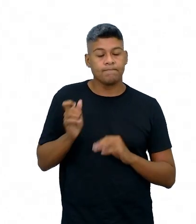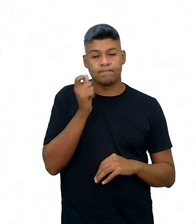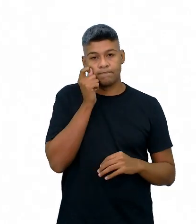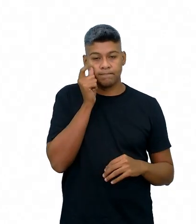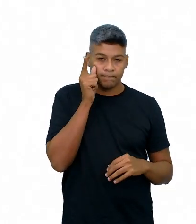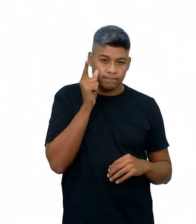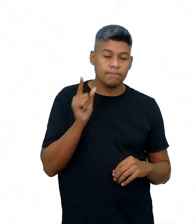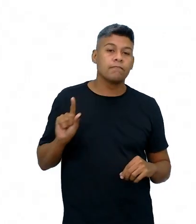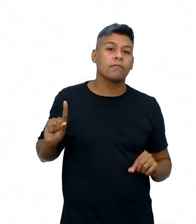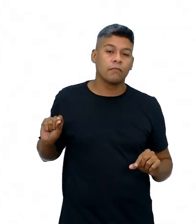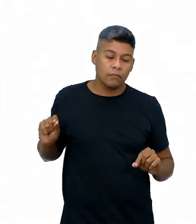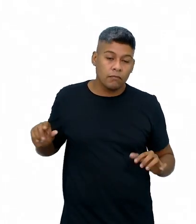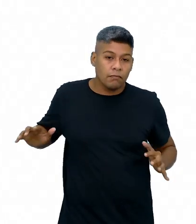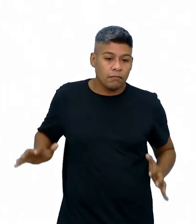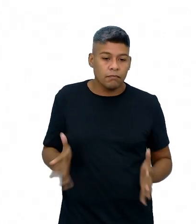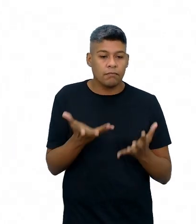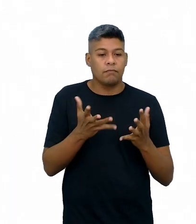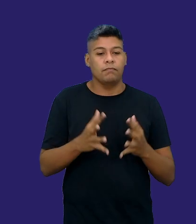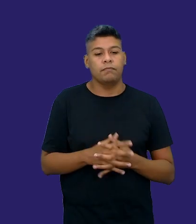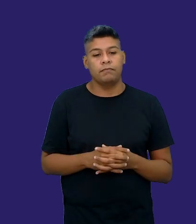é aplicar.